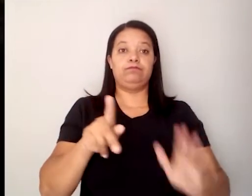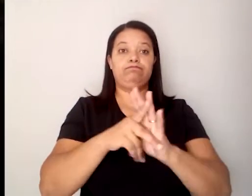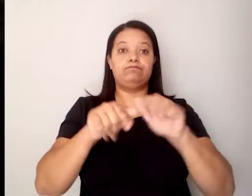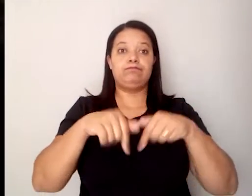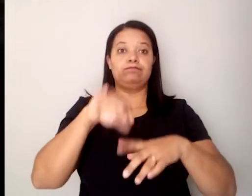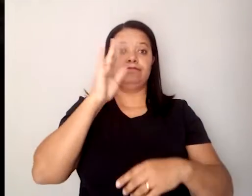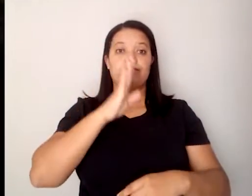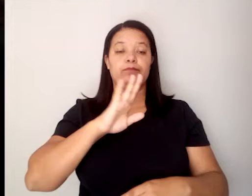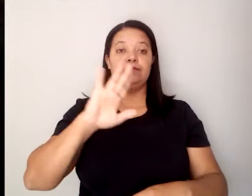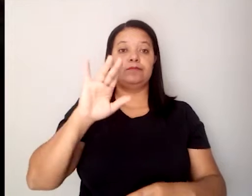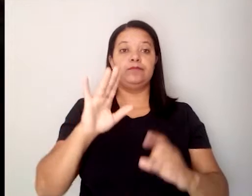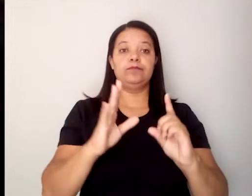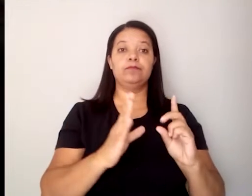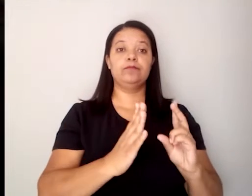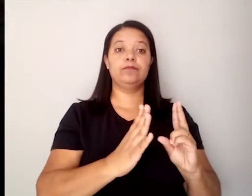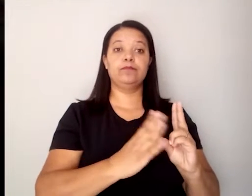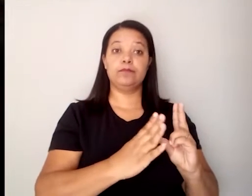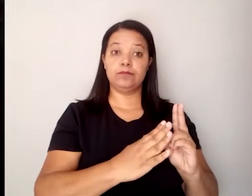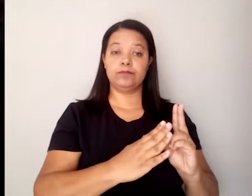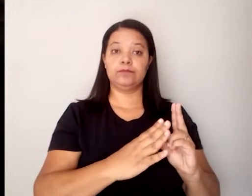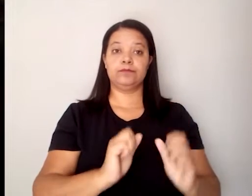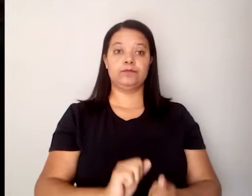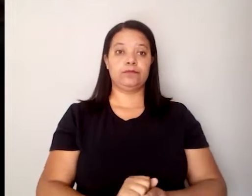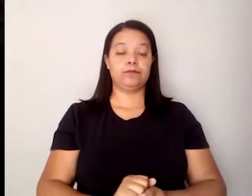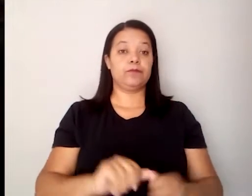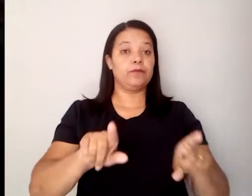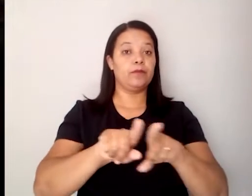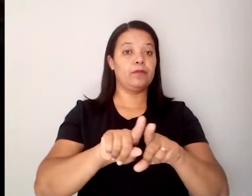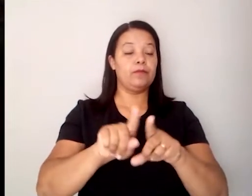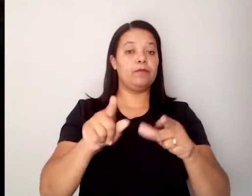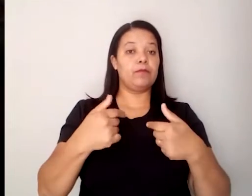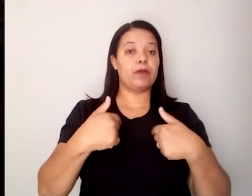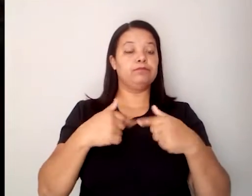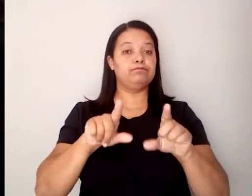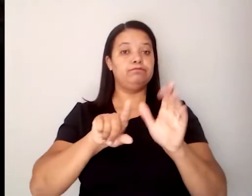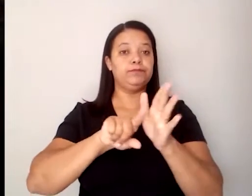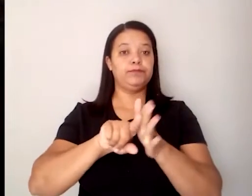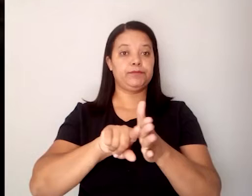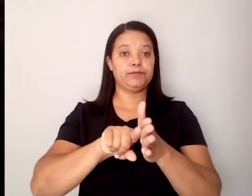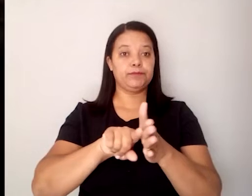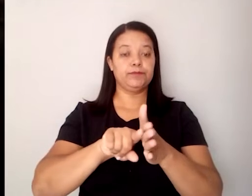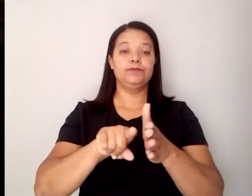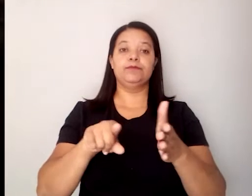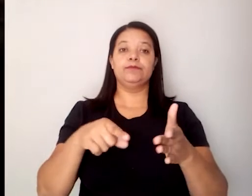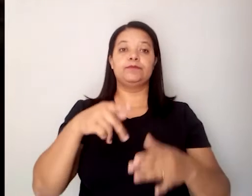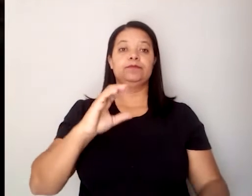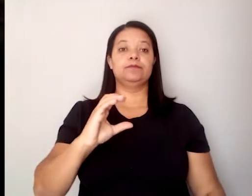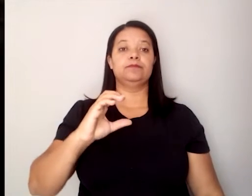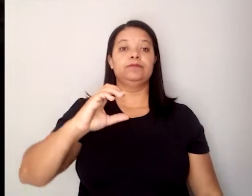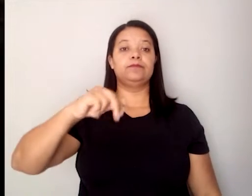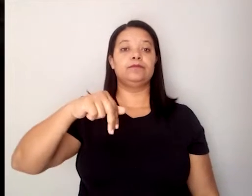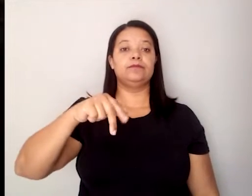E sou pesquisadora do CNPq